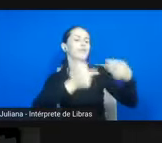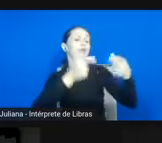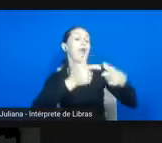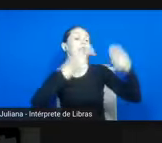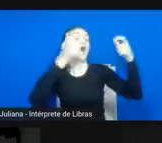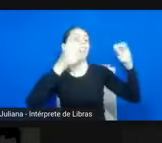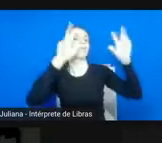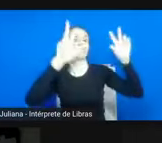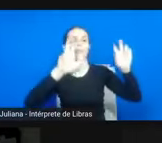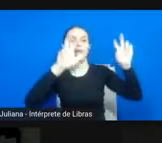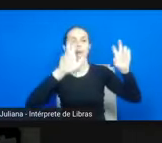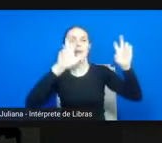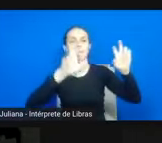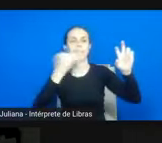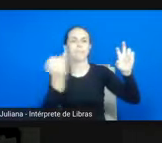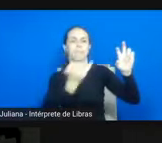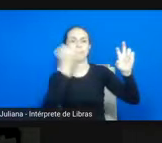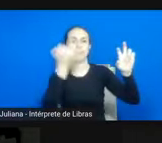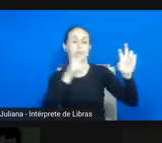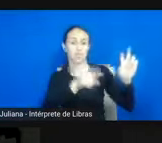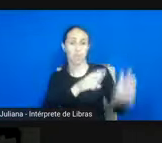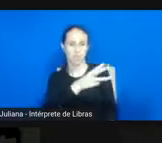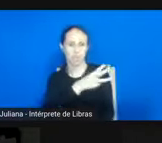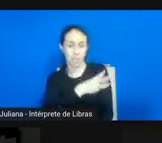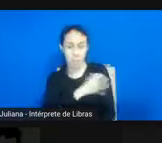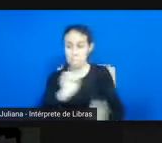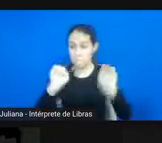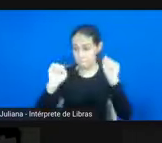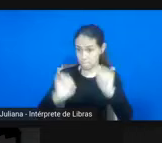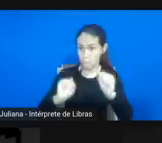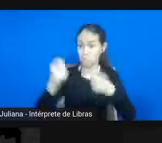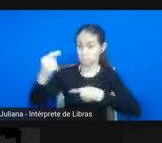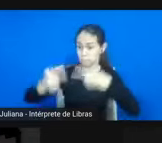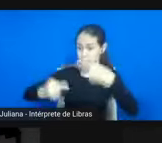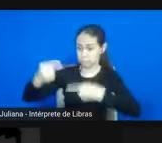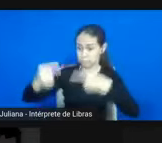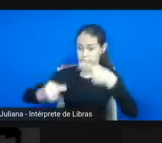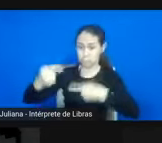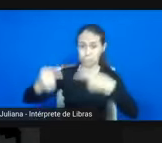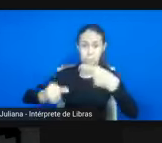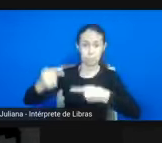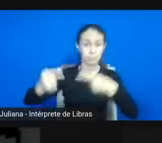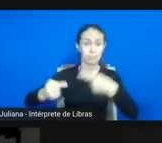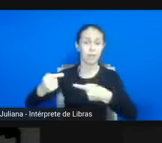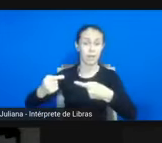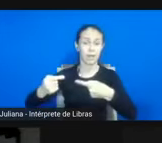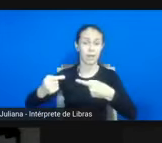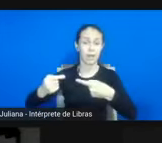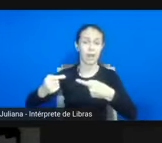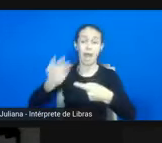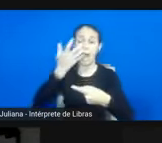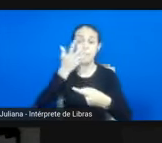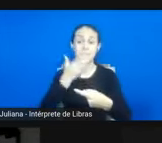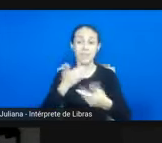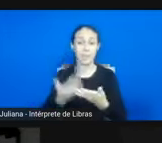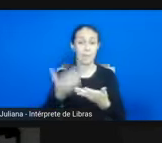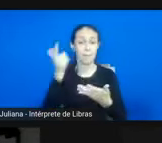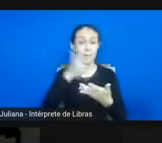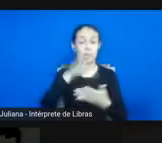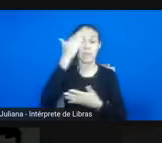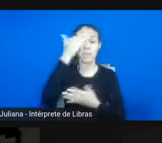para a gente trazer para a sala de aula e poder dialogar com as crianças historicamente, para que eles compreendam esse mundo ao redor. Afinal de contas,